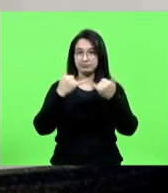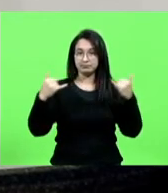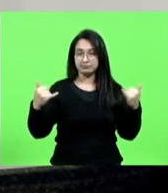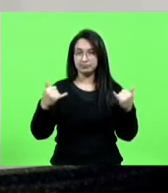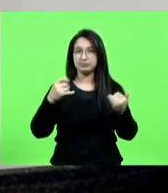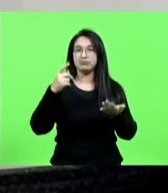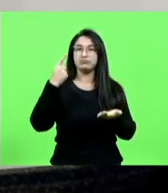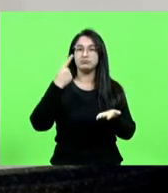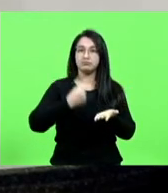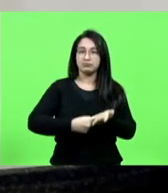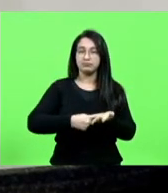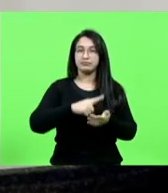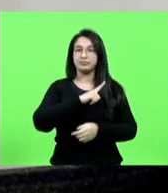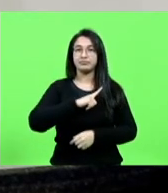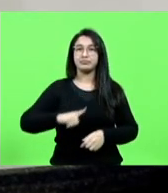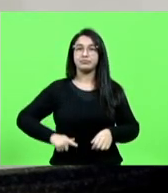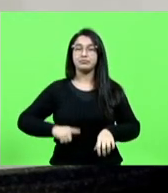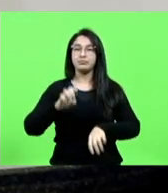estado